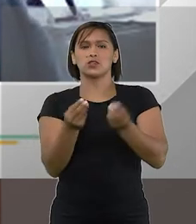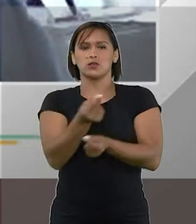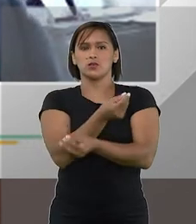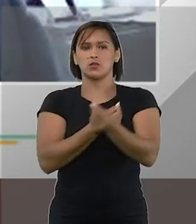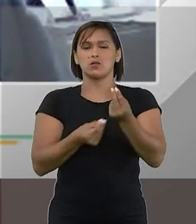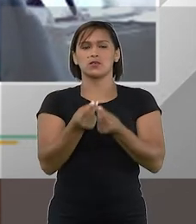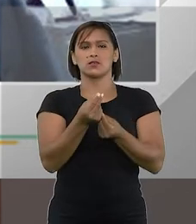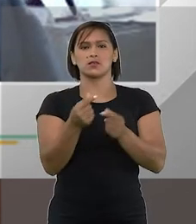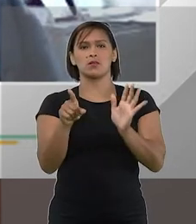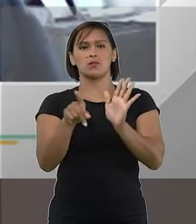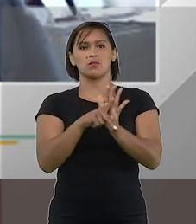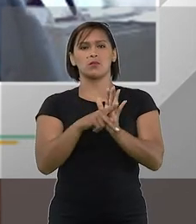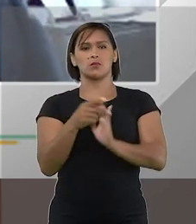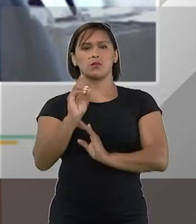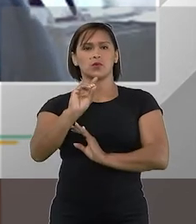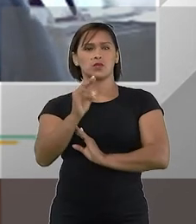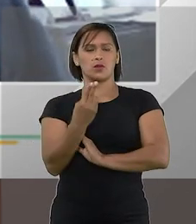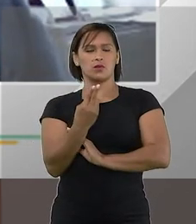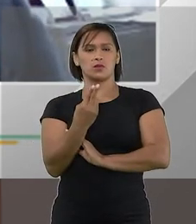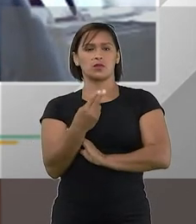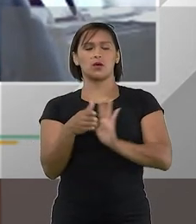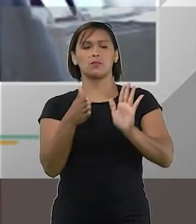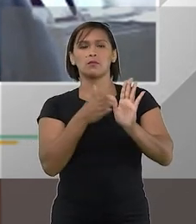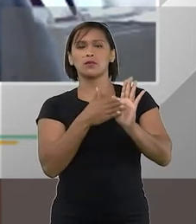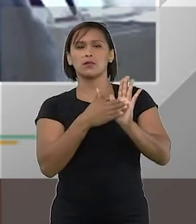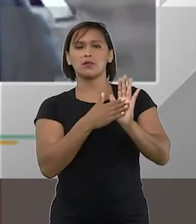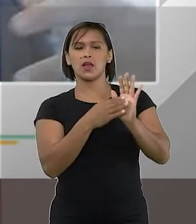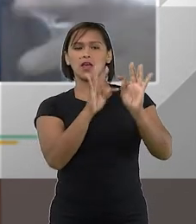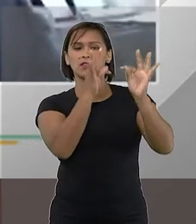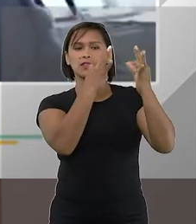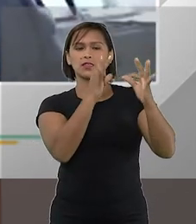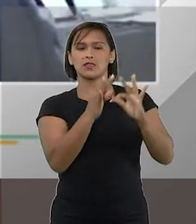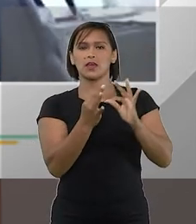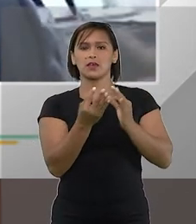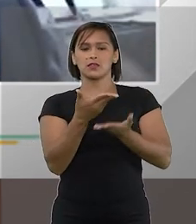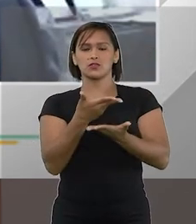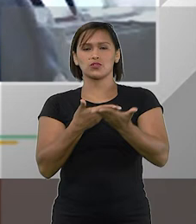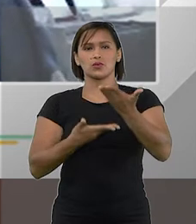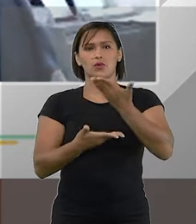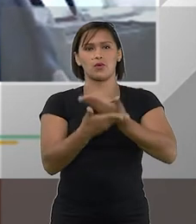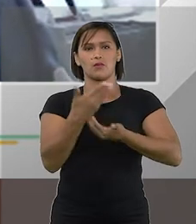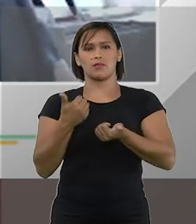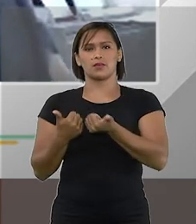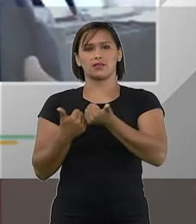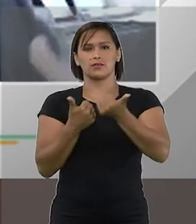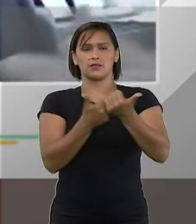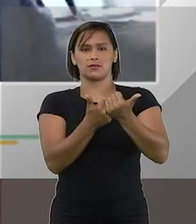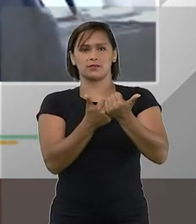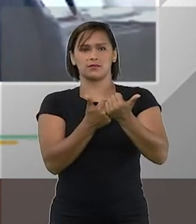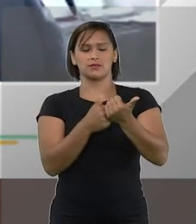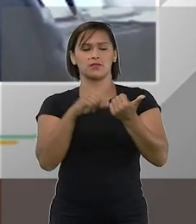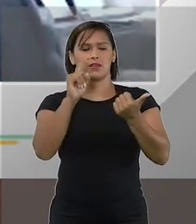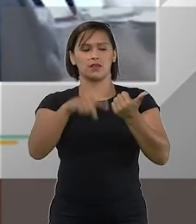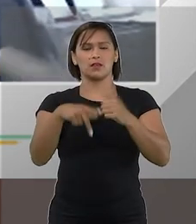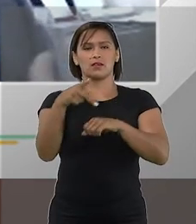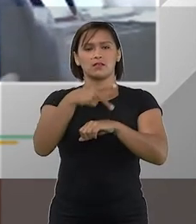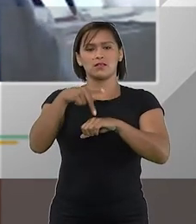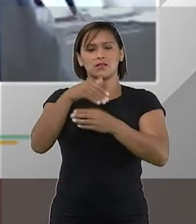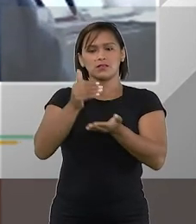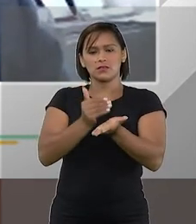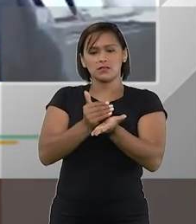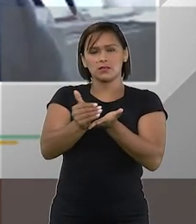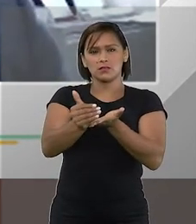comercial da ONU propõe técnicas de cooperação entre esses